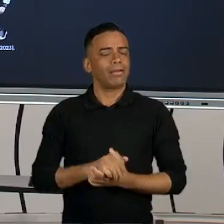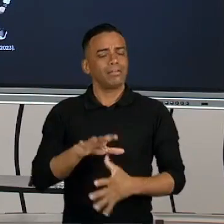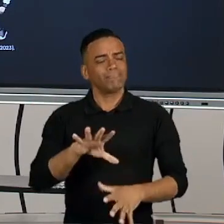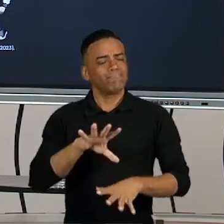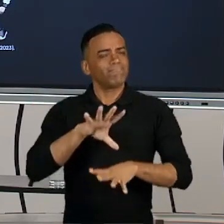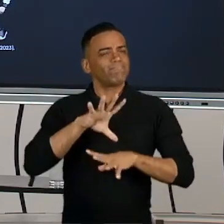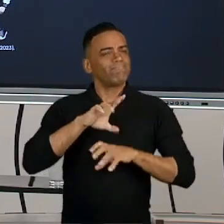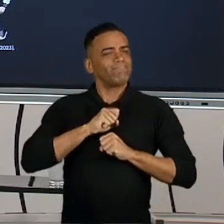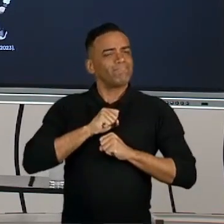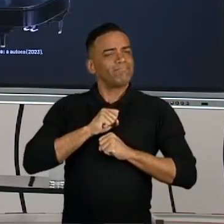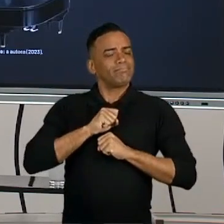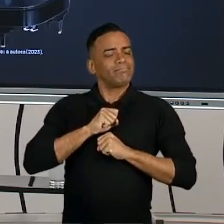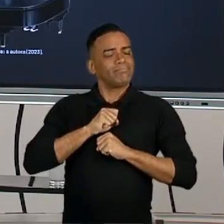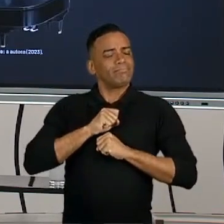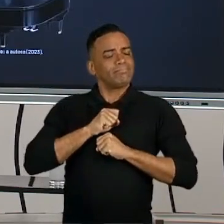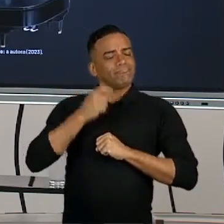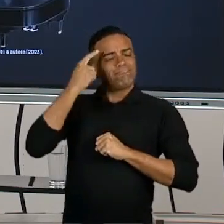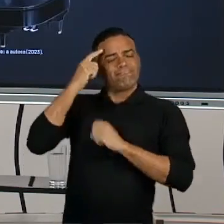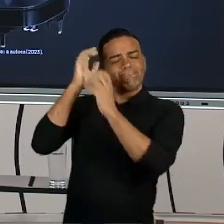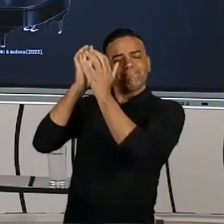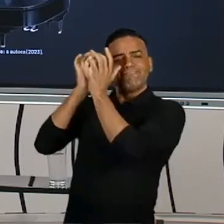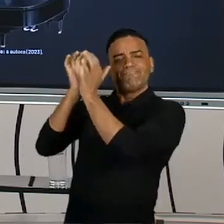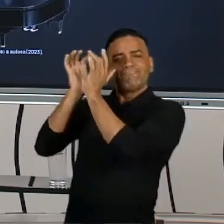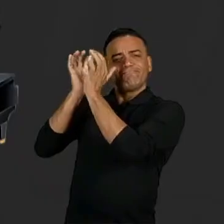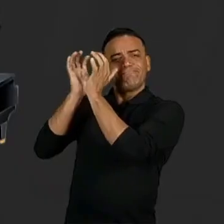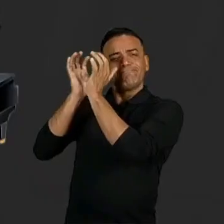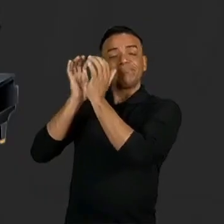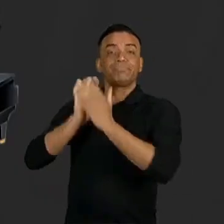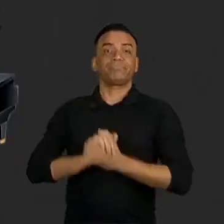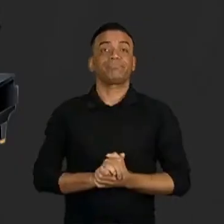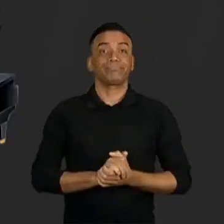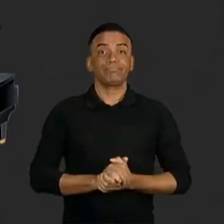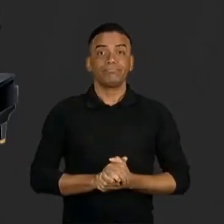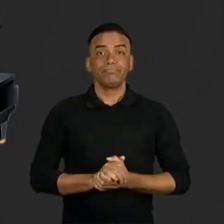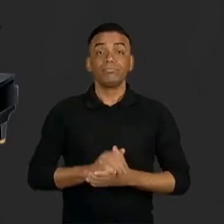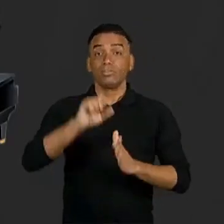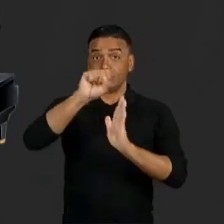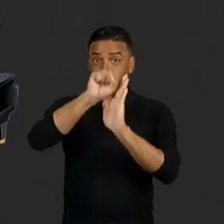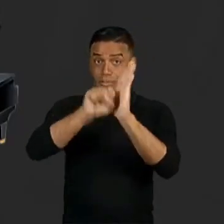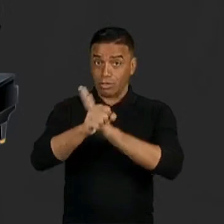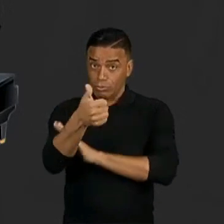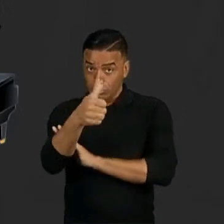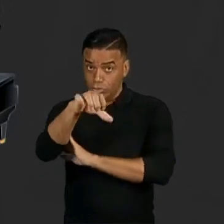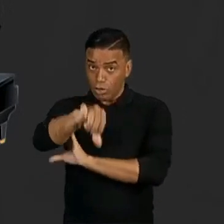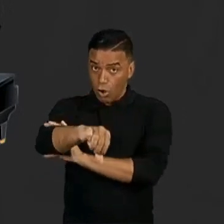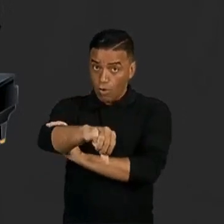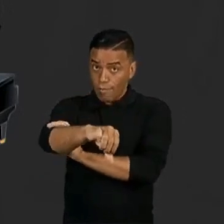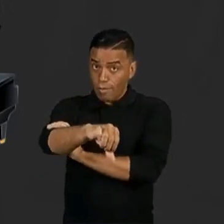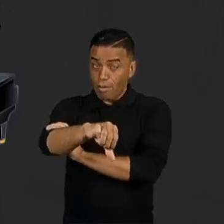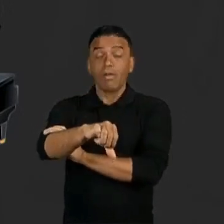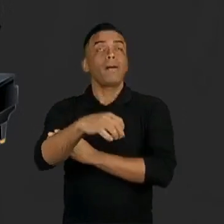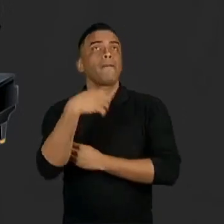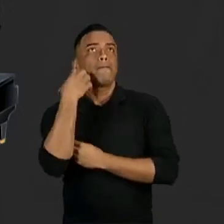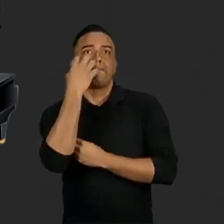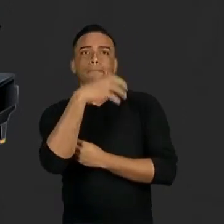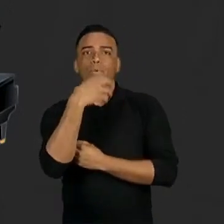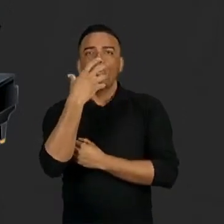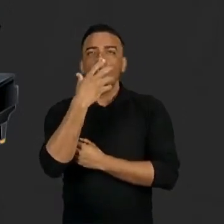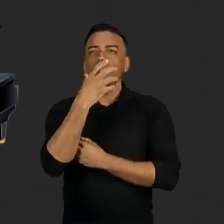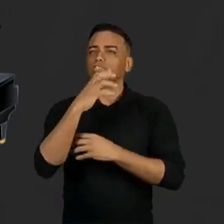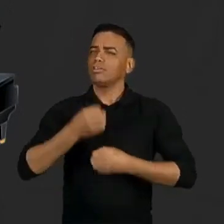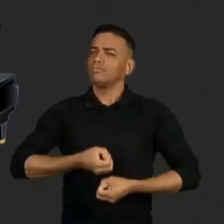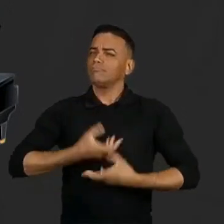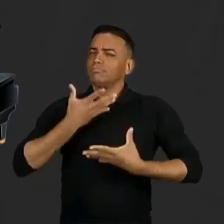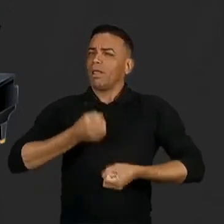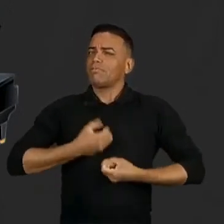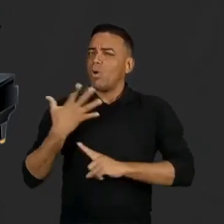a mente das pessoas. Já no século 19, a música começou a se tornar uma forma de arte mais